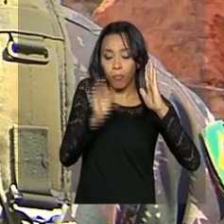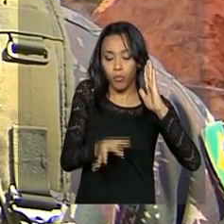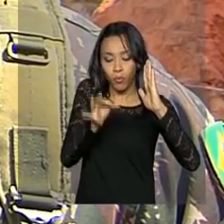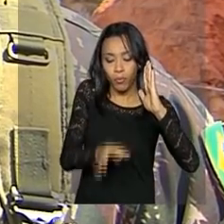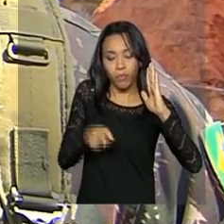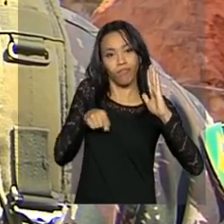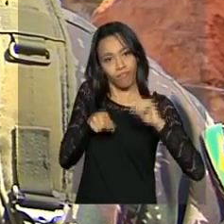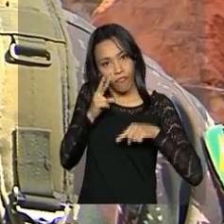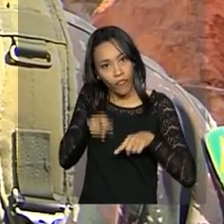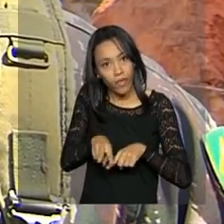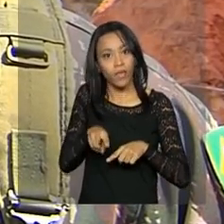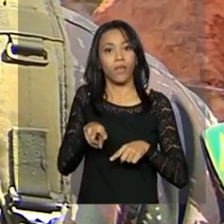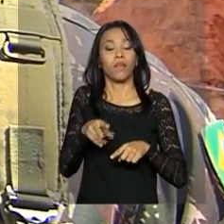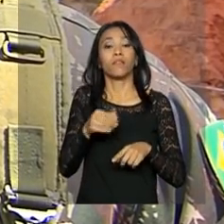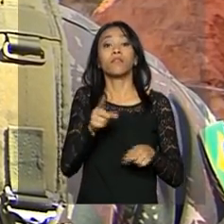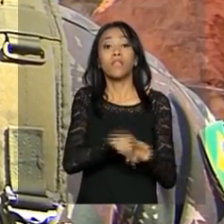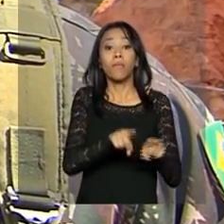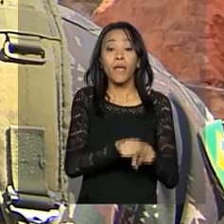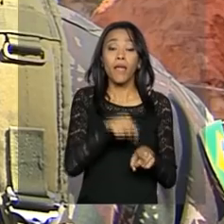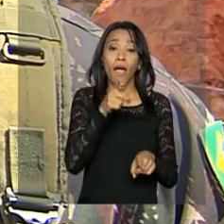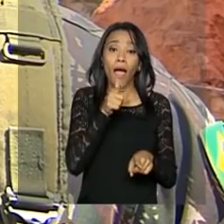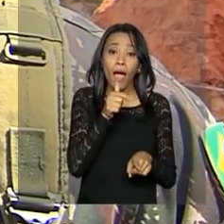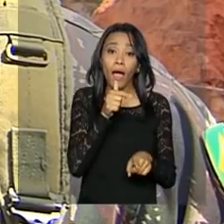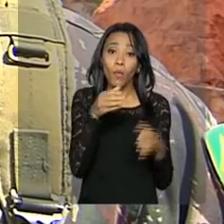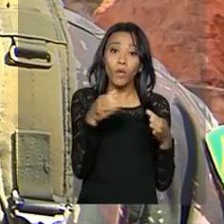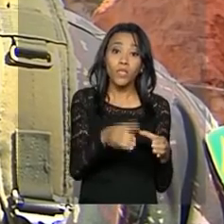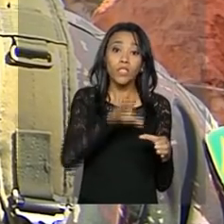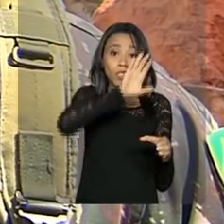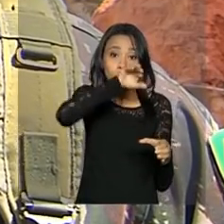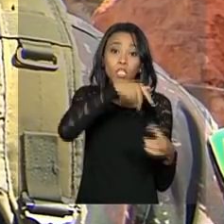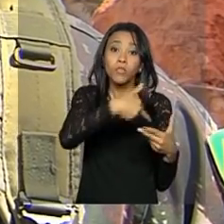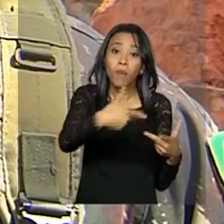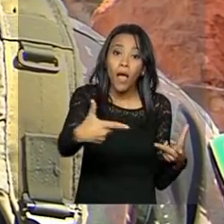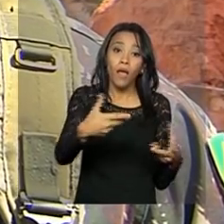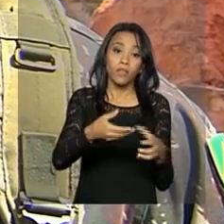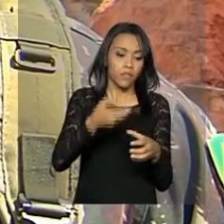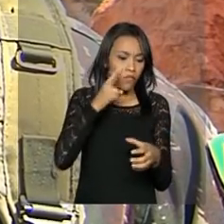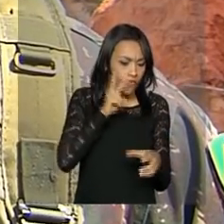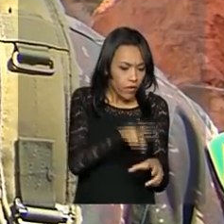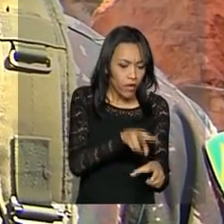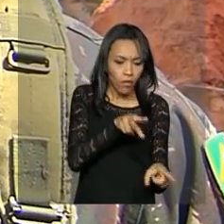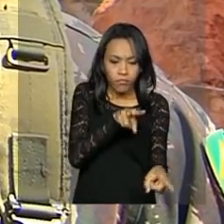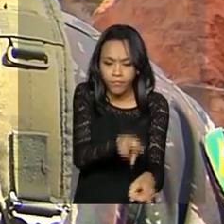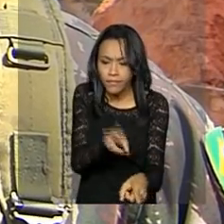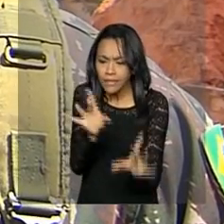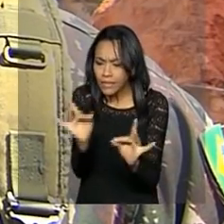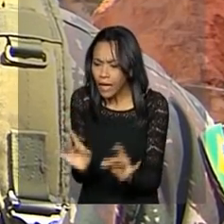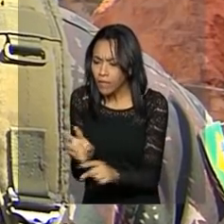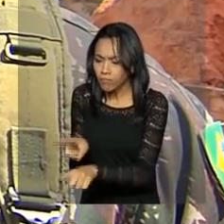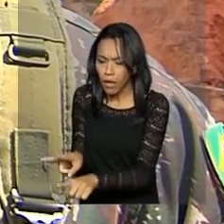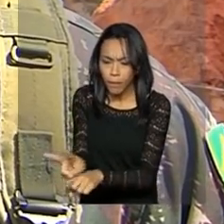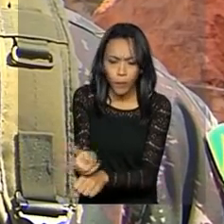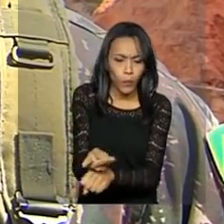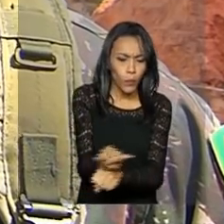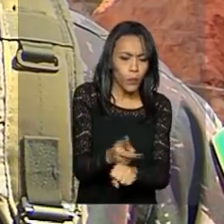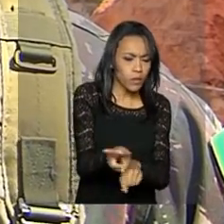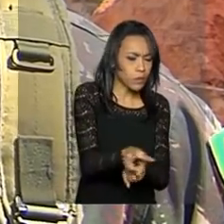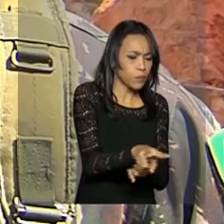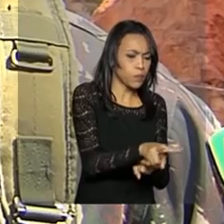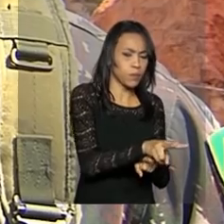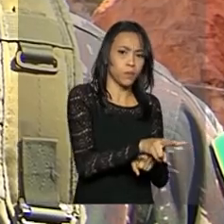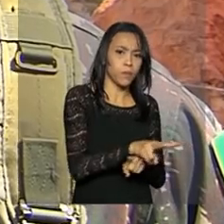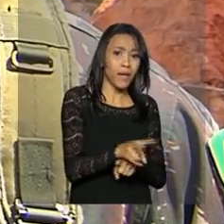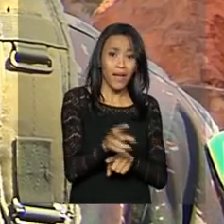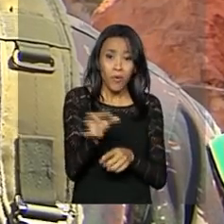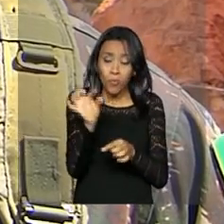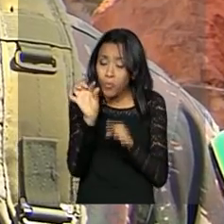vasilhas de água de animal. Então, a gente orienta realmente para que o morador vá no mínimo detalhe, para evitar, porque uma quantidade mínima